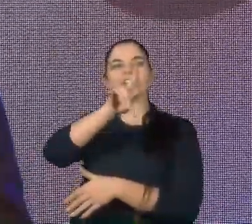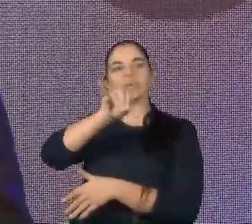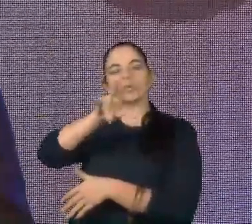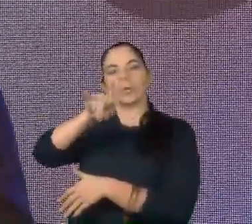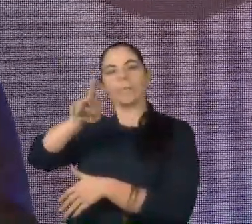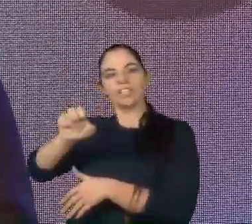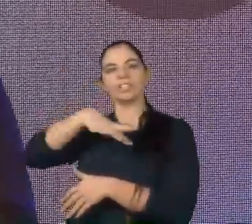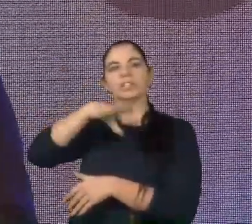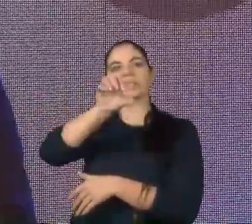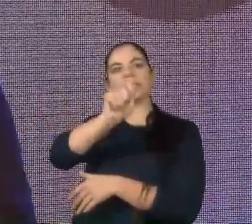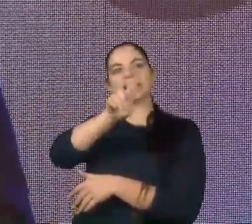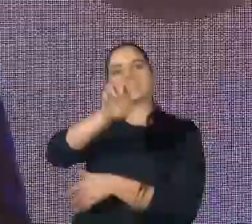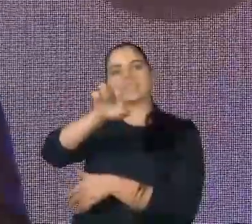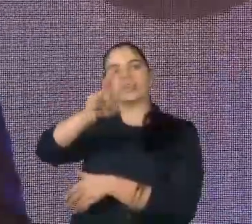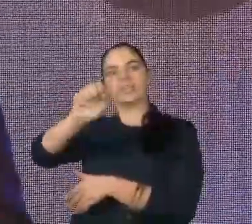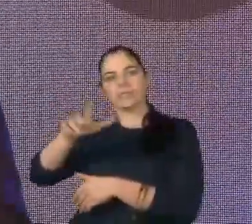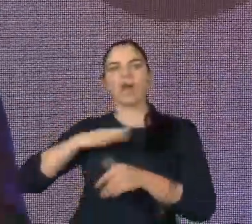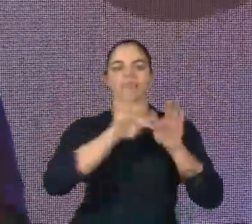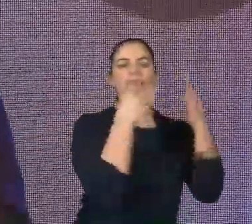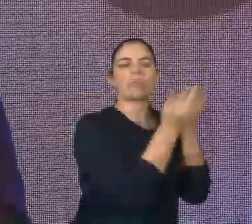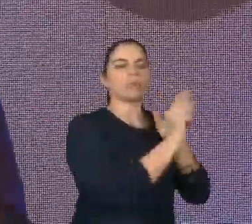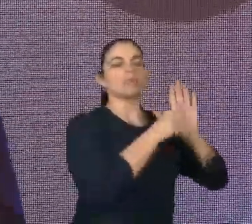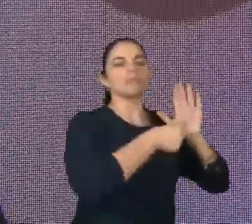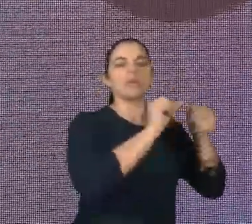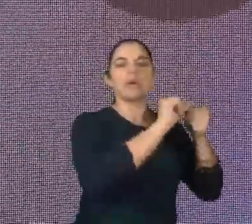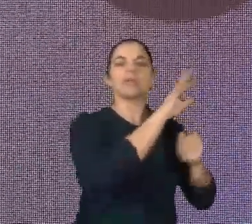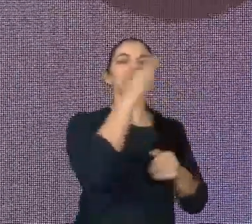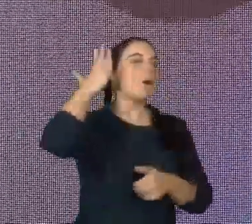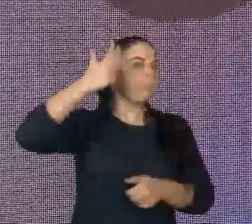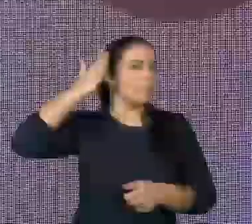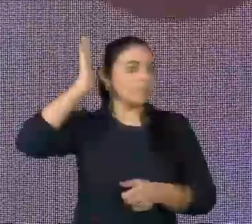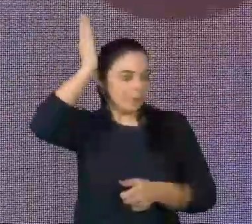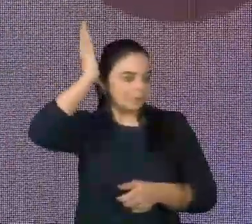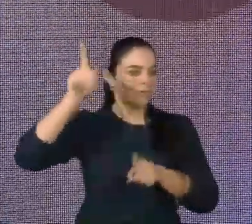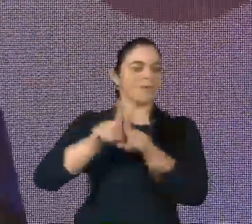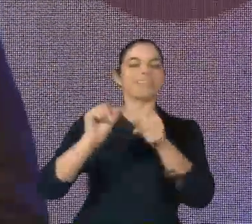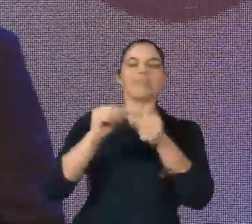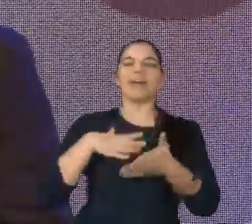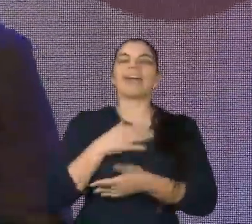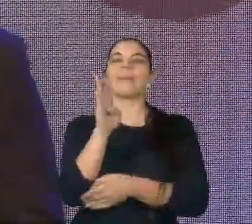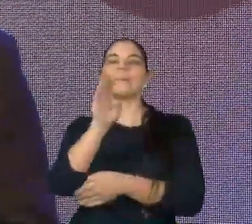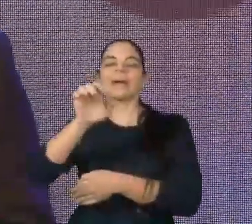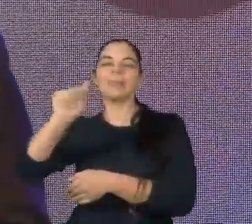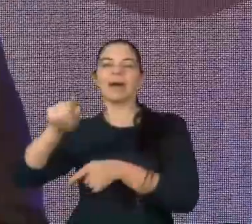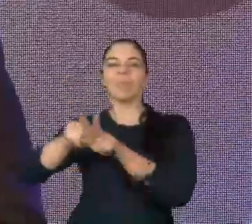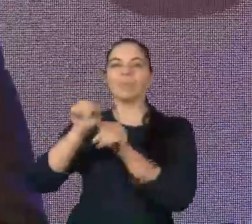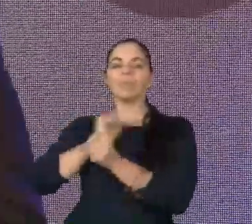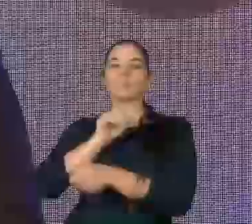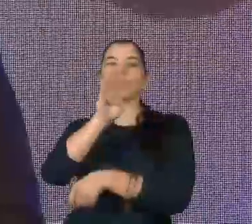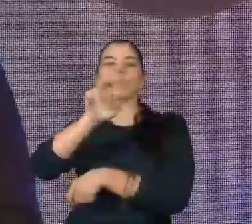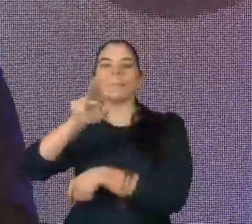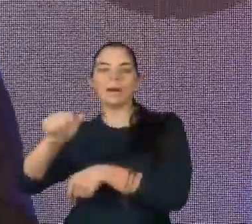Desinservice, Família Daud, Taumbaté e Região, Big Group, Beabá do Bebê, Odonto Company,